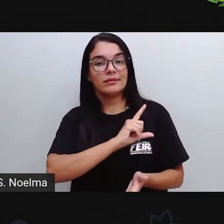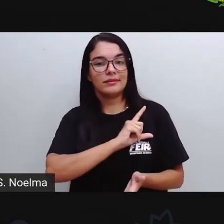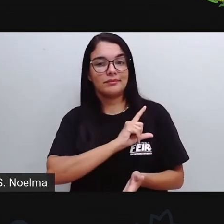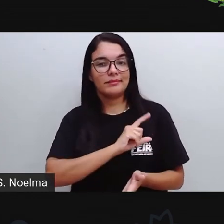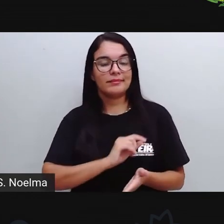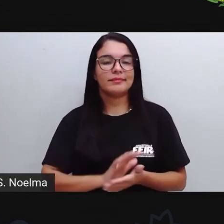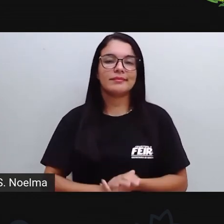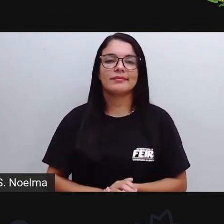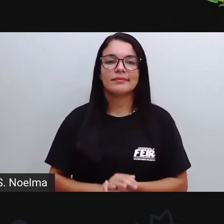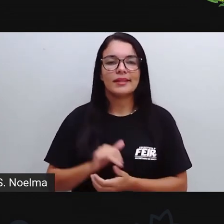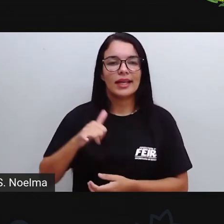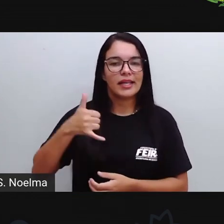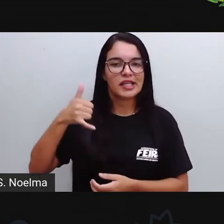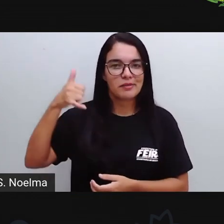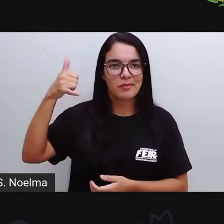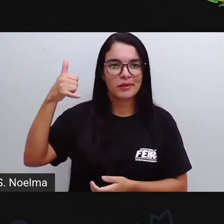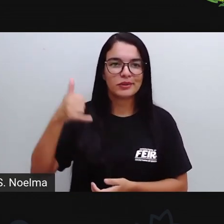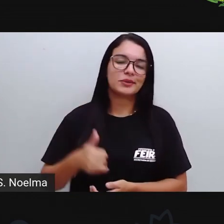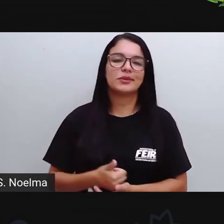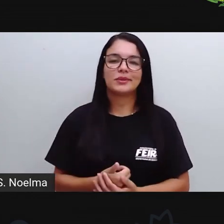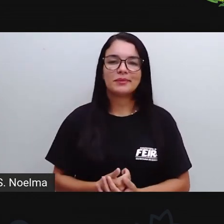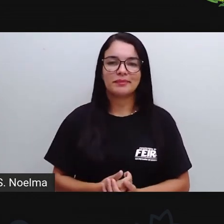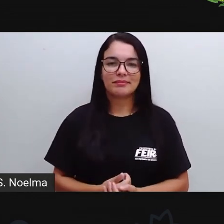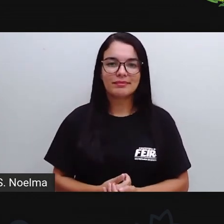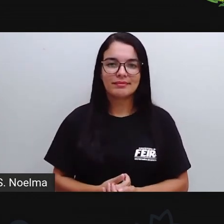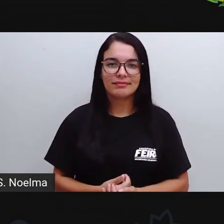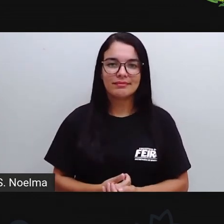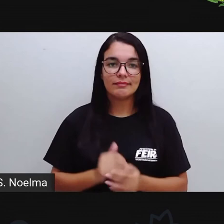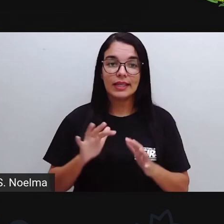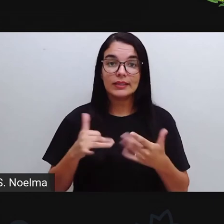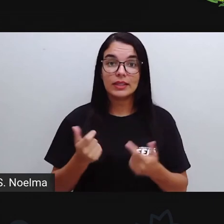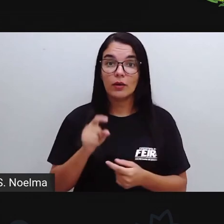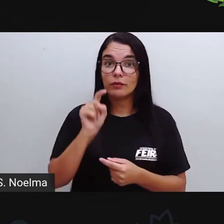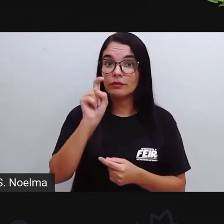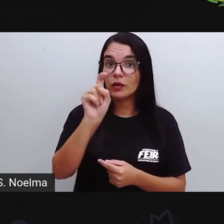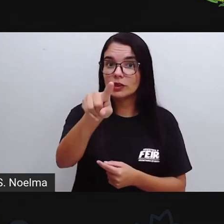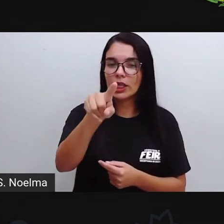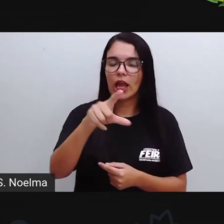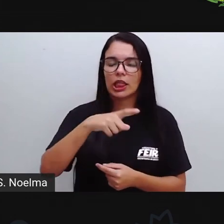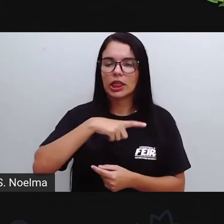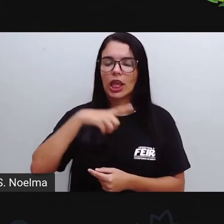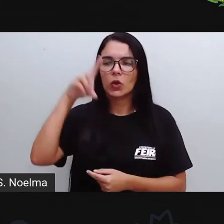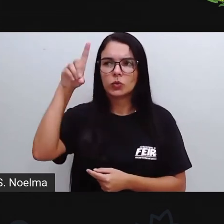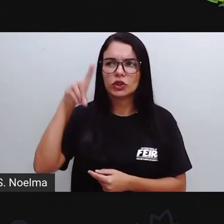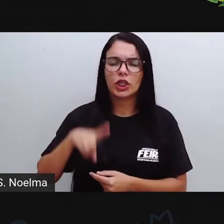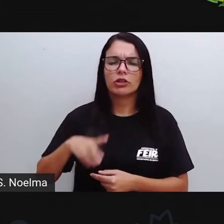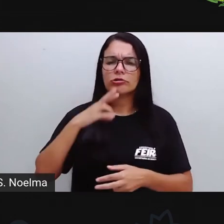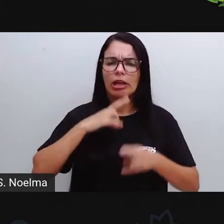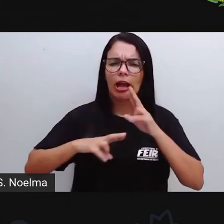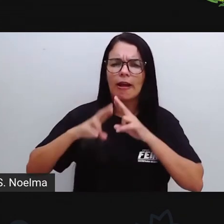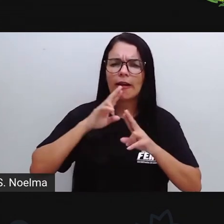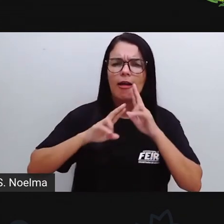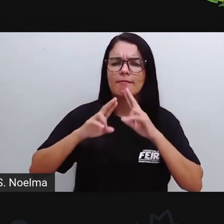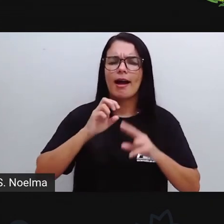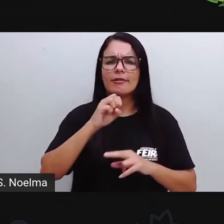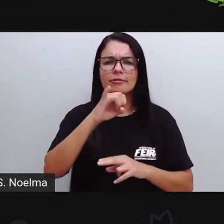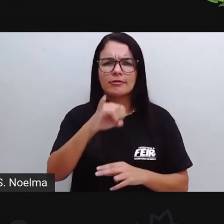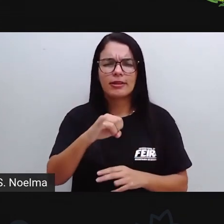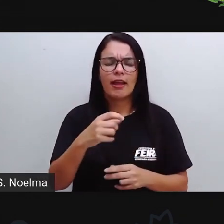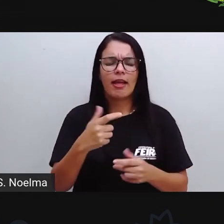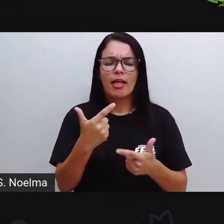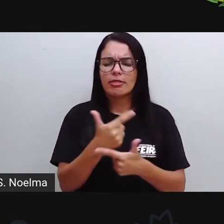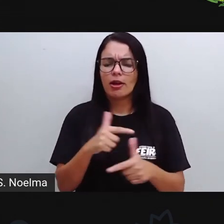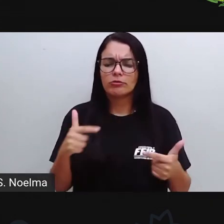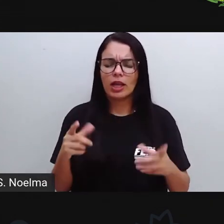Através Dos nossos Impostos Certo Então você Tem o direito De reclamar Caso Haja